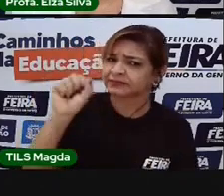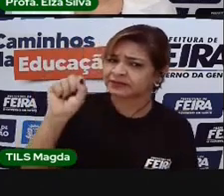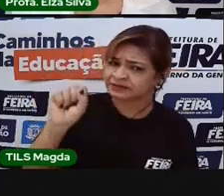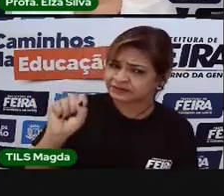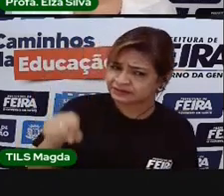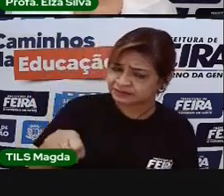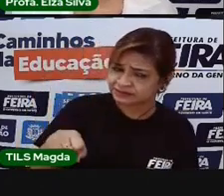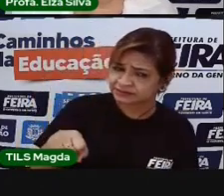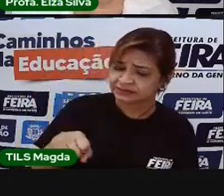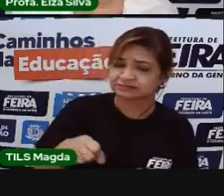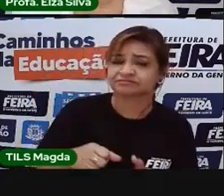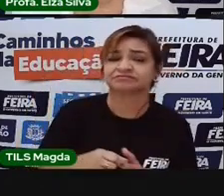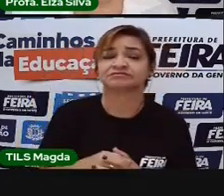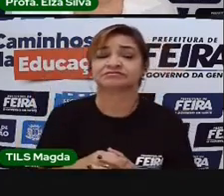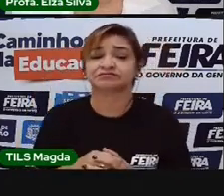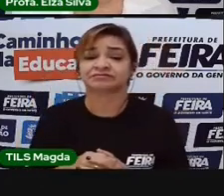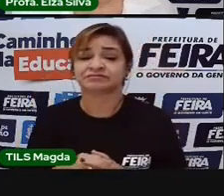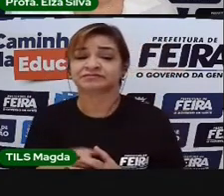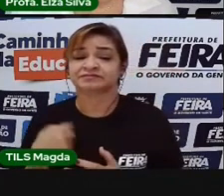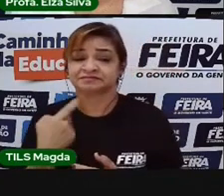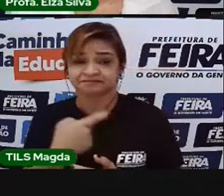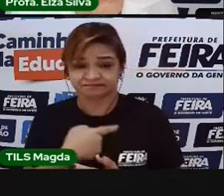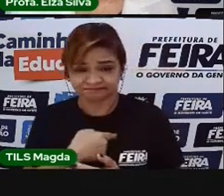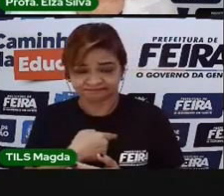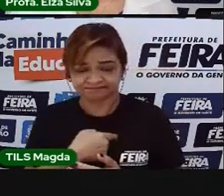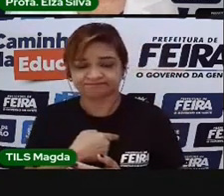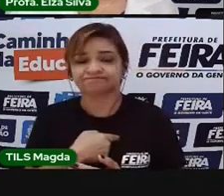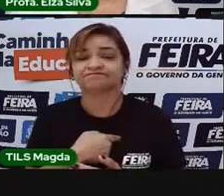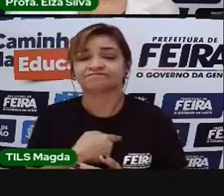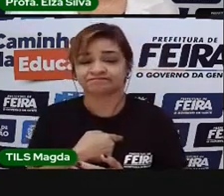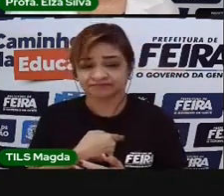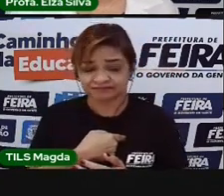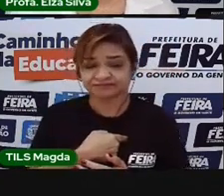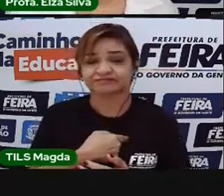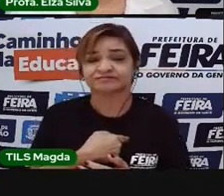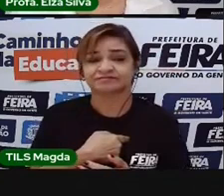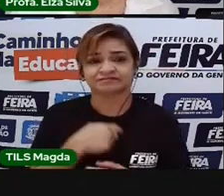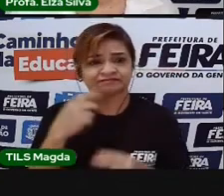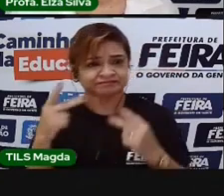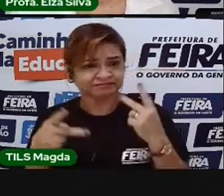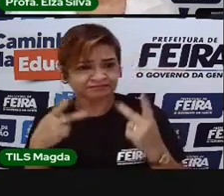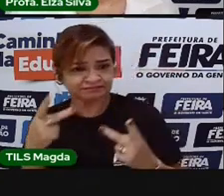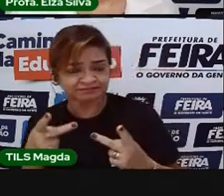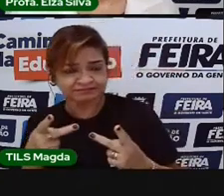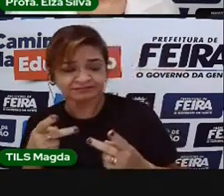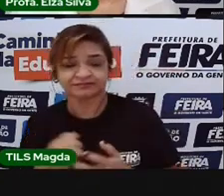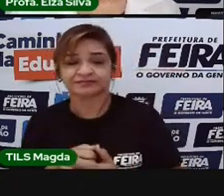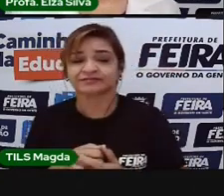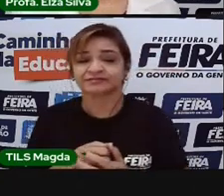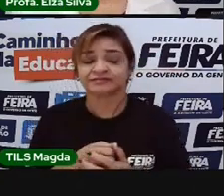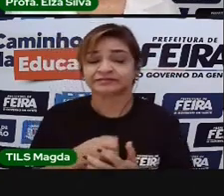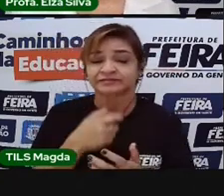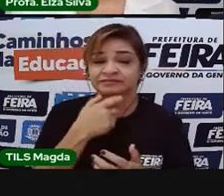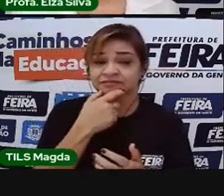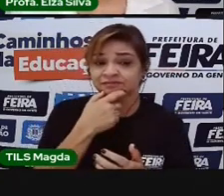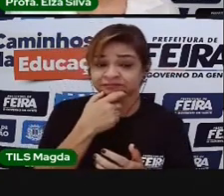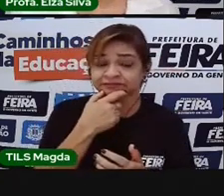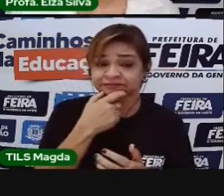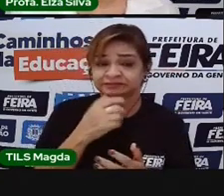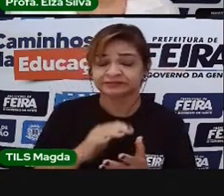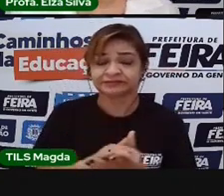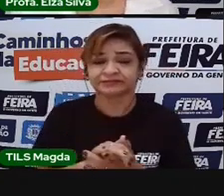nós falamos English. Nós falamos inglês utilizando